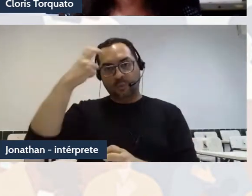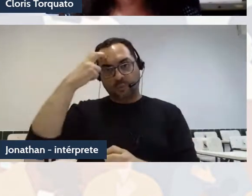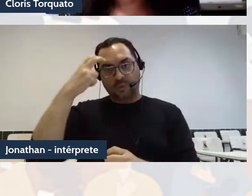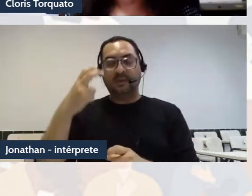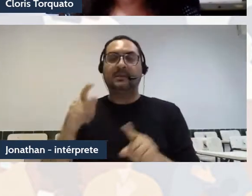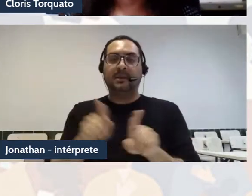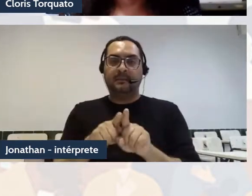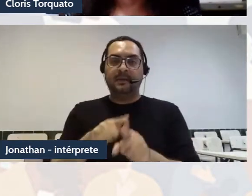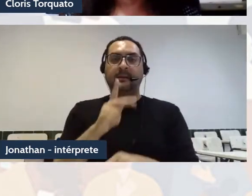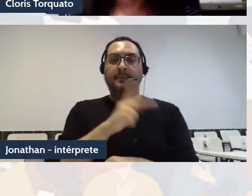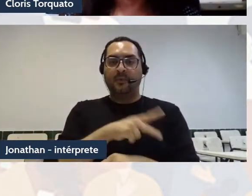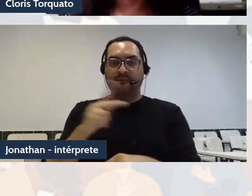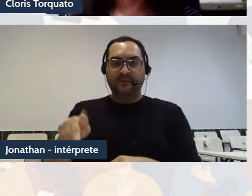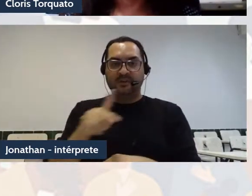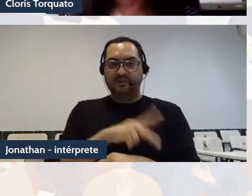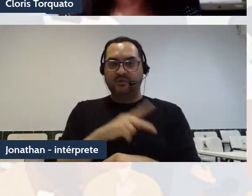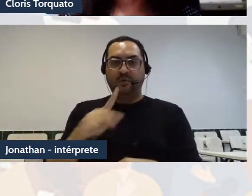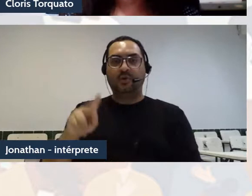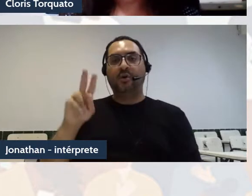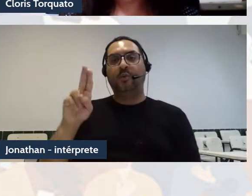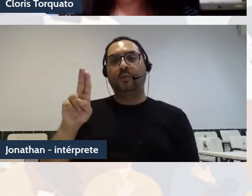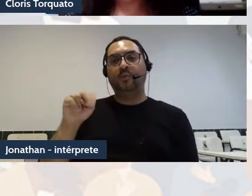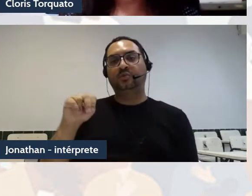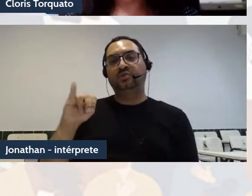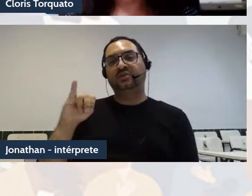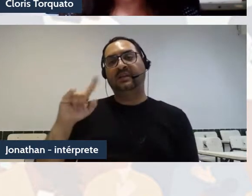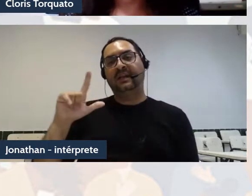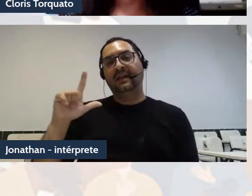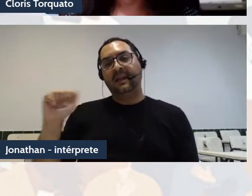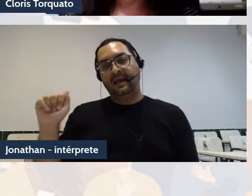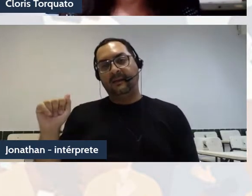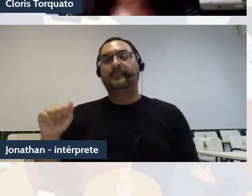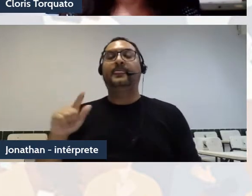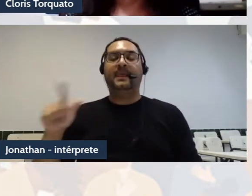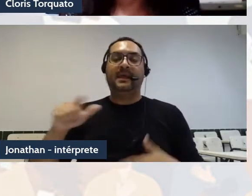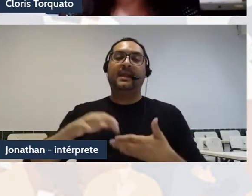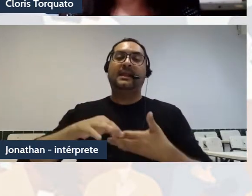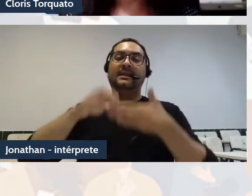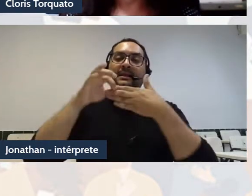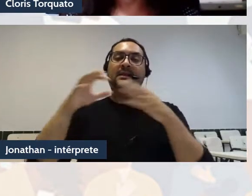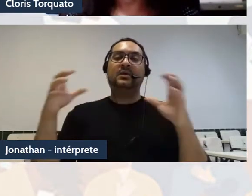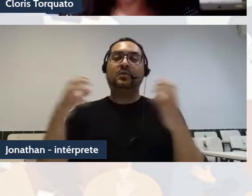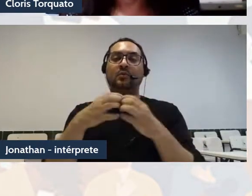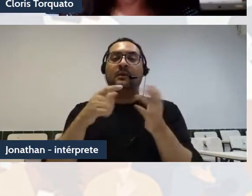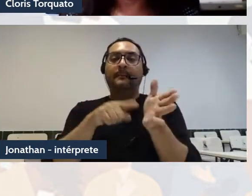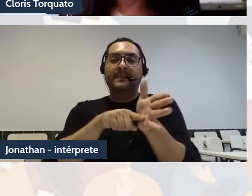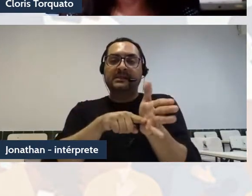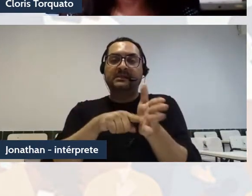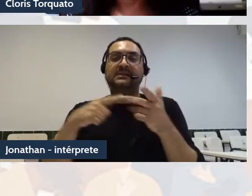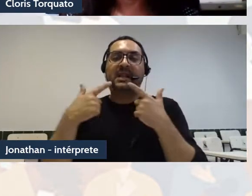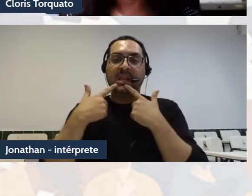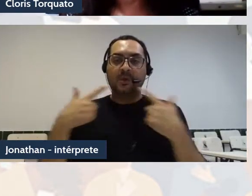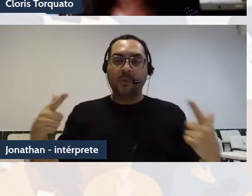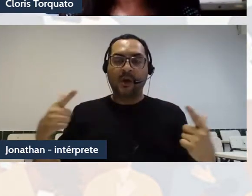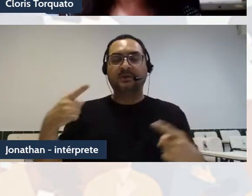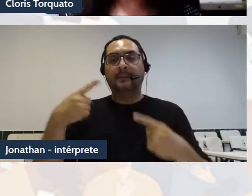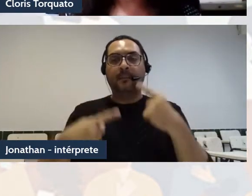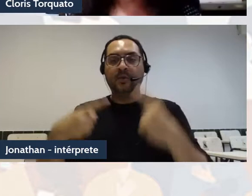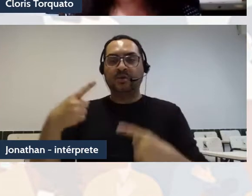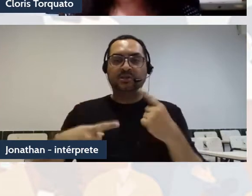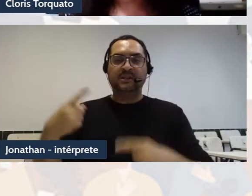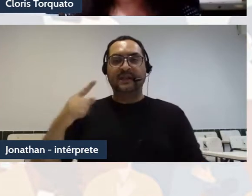Federal da Integração Latino-Americana. É líder do grupo de pesquisa Linguagem, Política e Cidadania